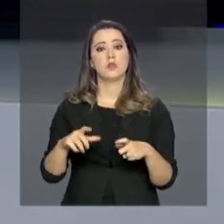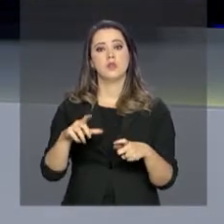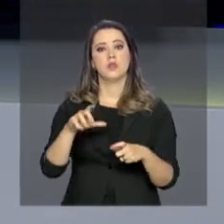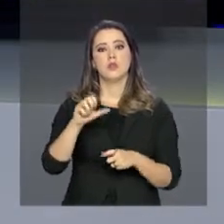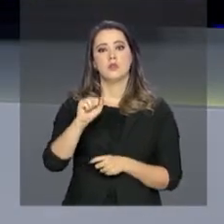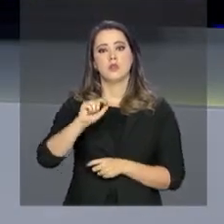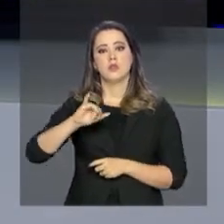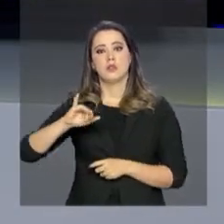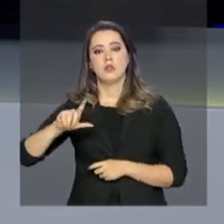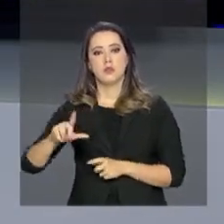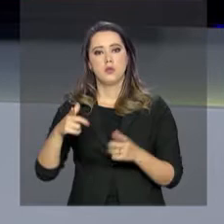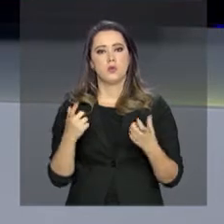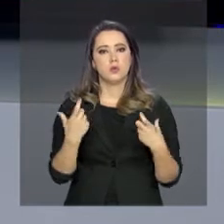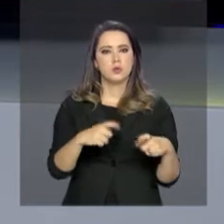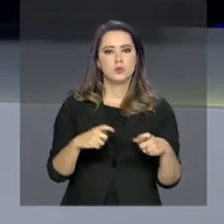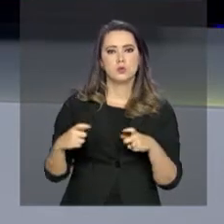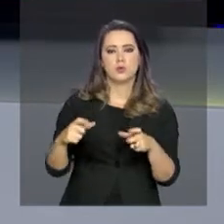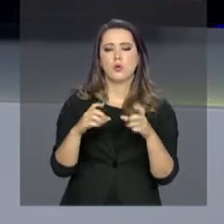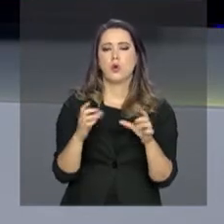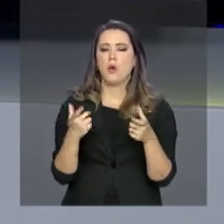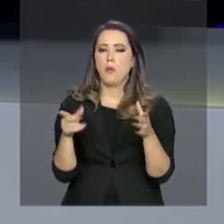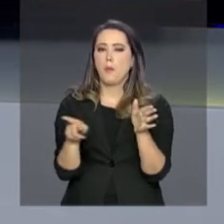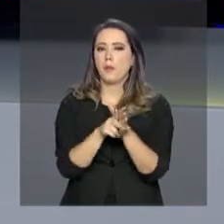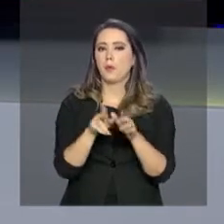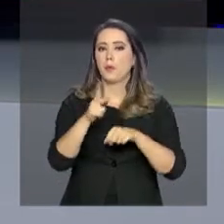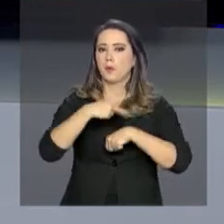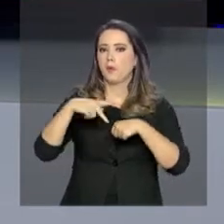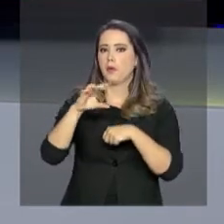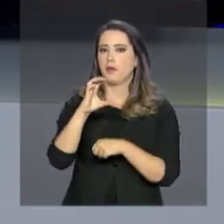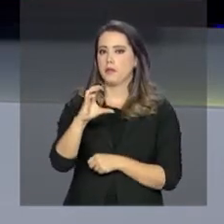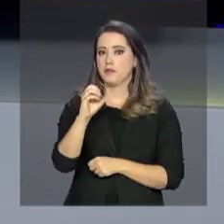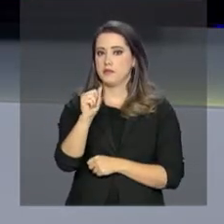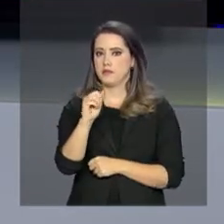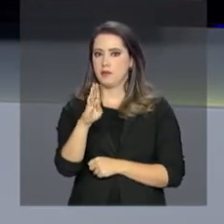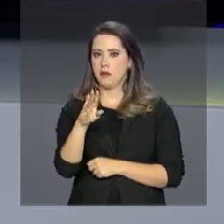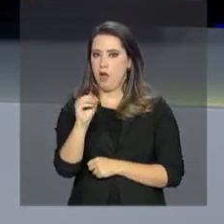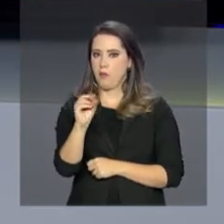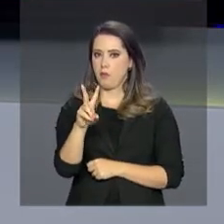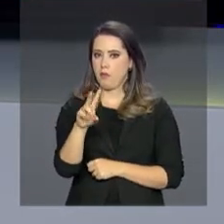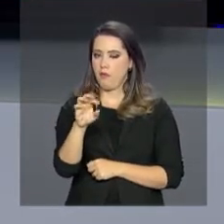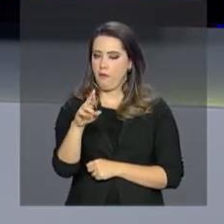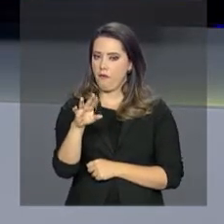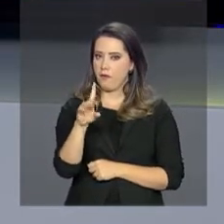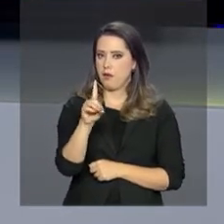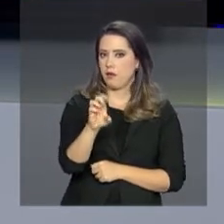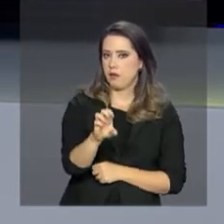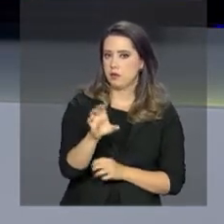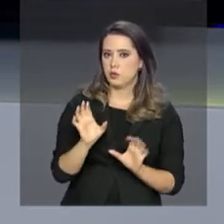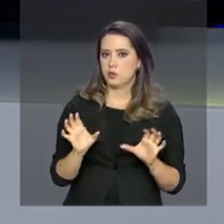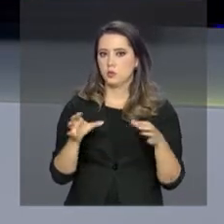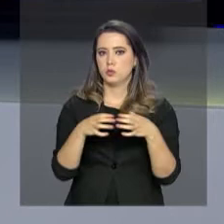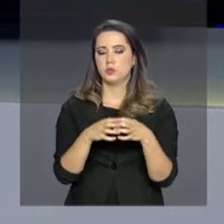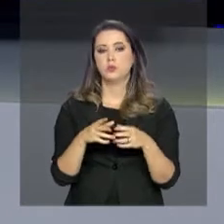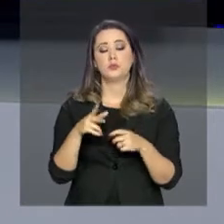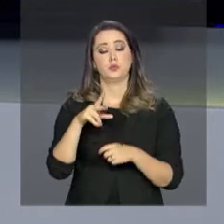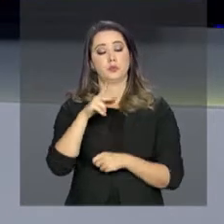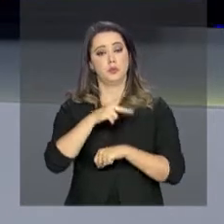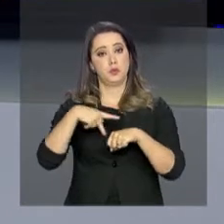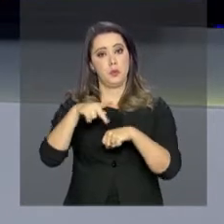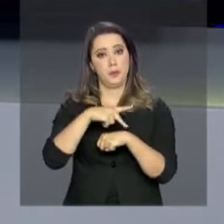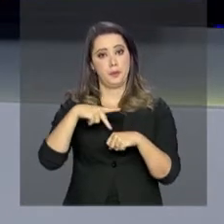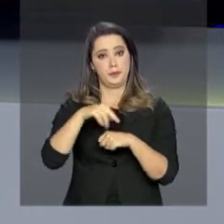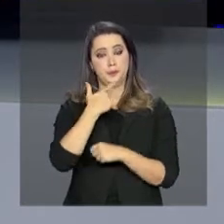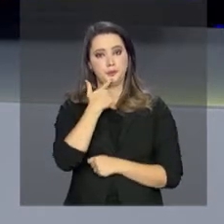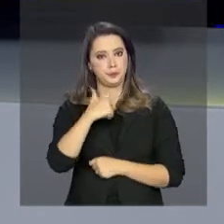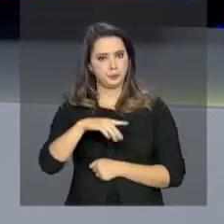Sal, uma das que compõe o arquipélago de Cabo Verde, a cúpula dos chefes de Estado e de governo da comunidade dos países de língua portuguesa, a